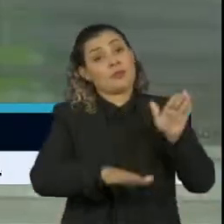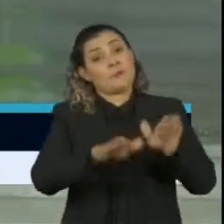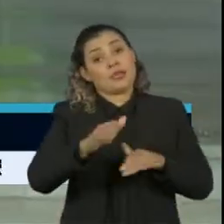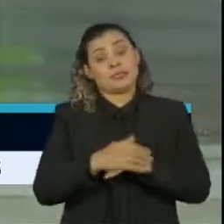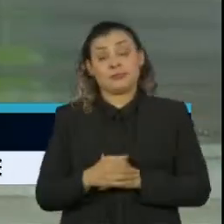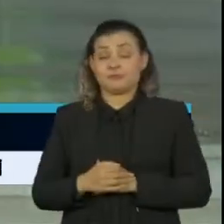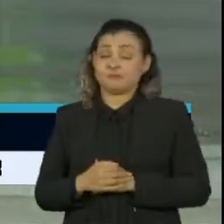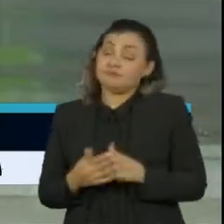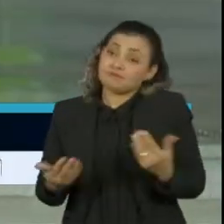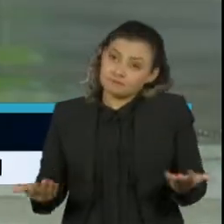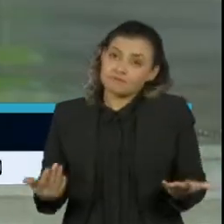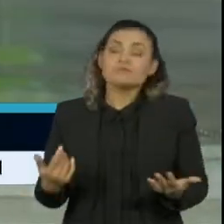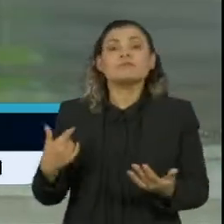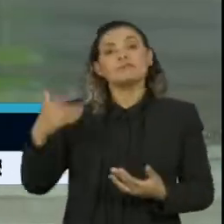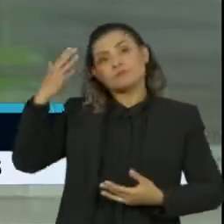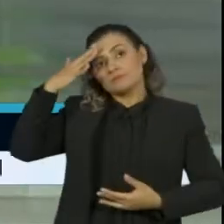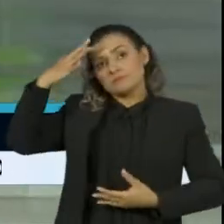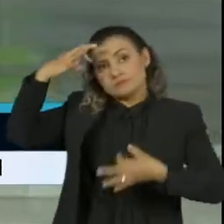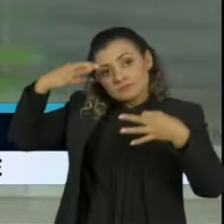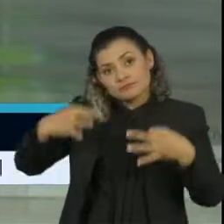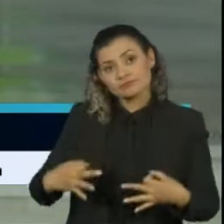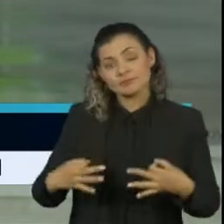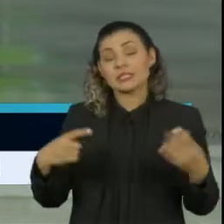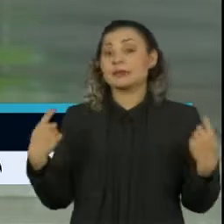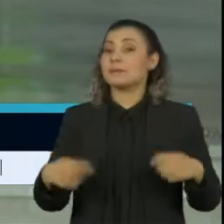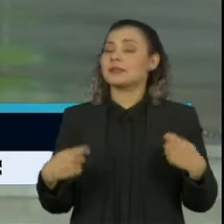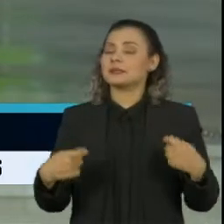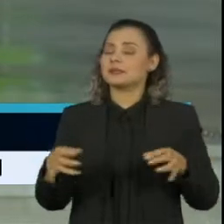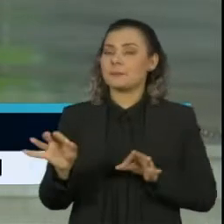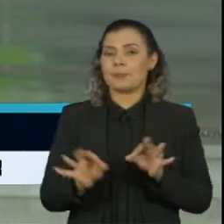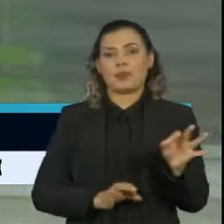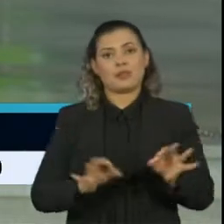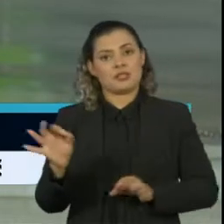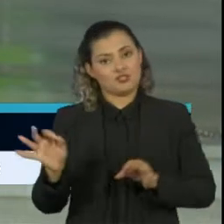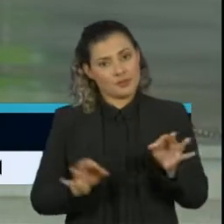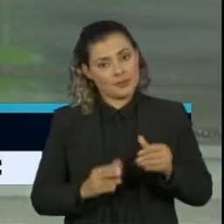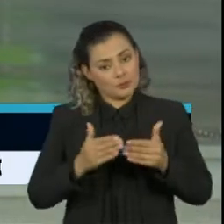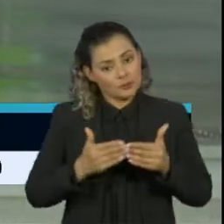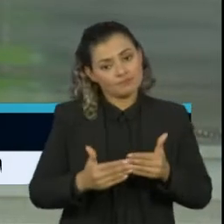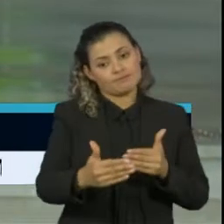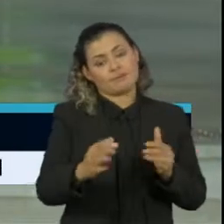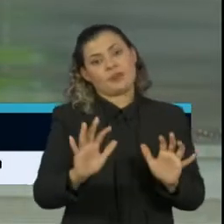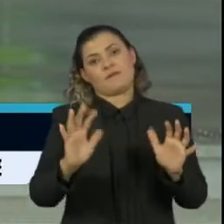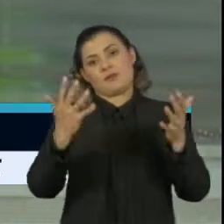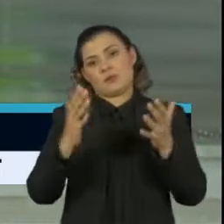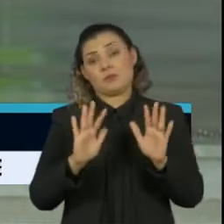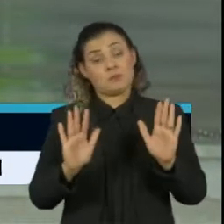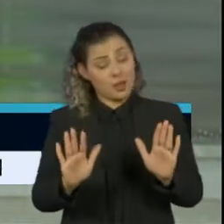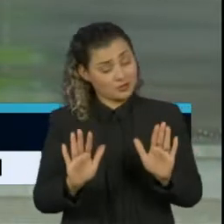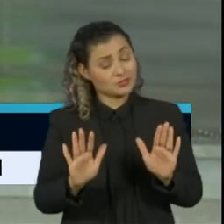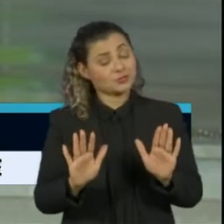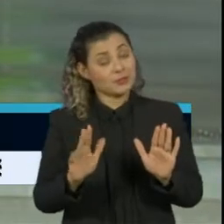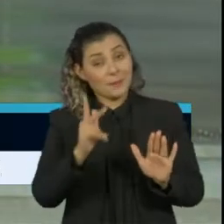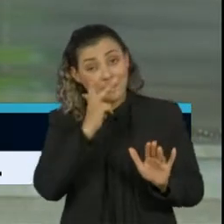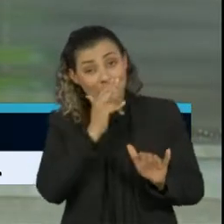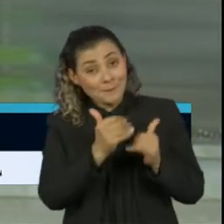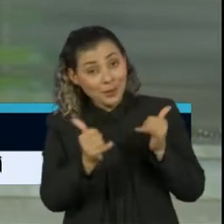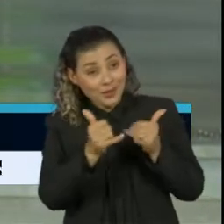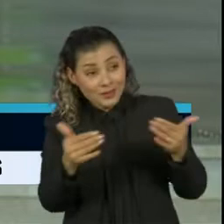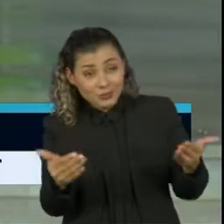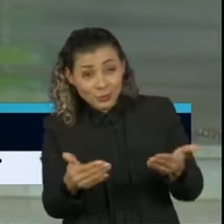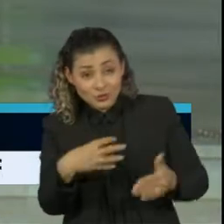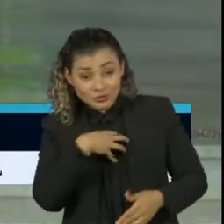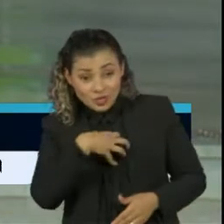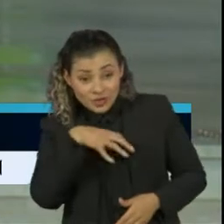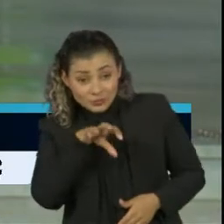diria que é compreensível a necessidade de planejamento desses mega-eventos, mas frente à situação que nós temos